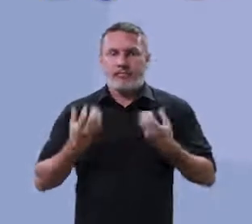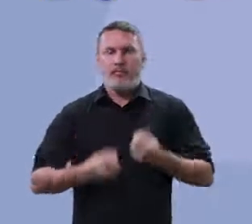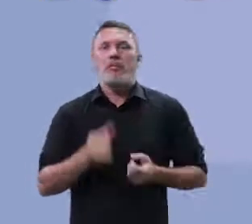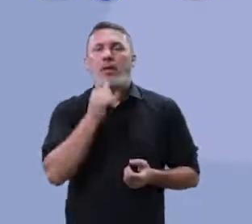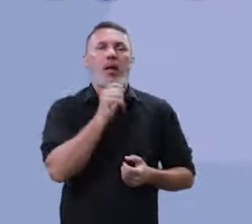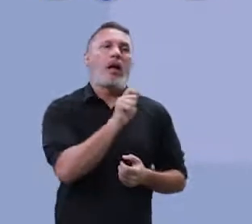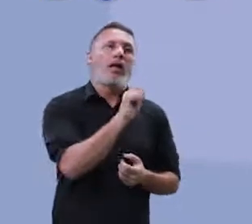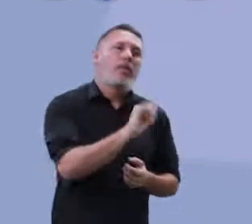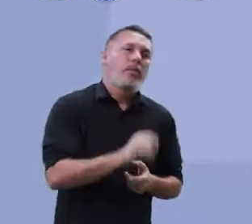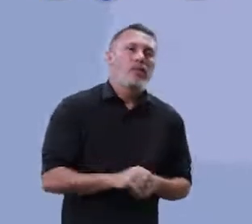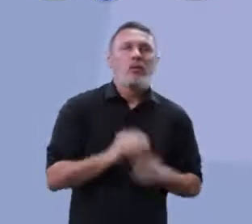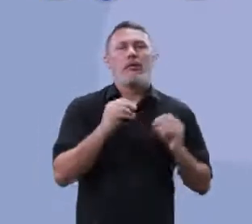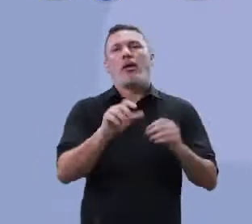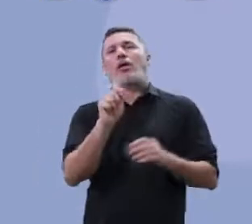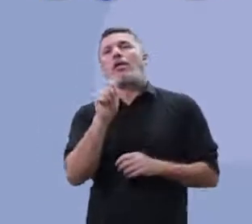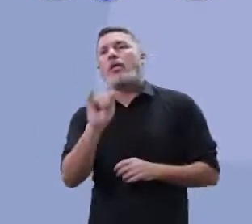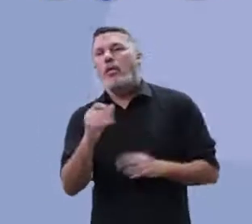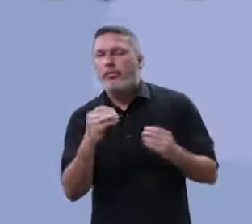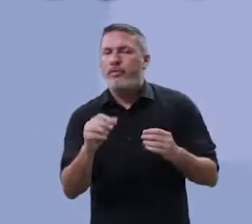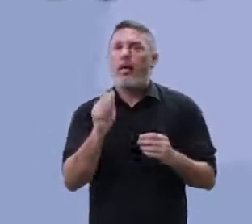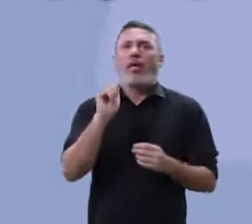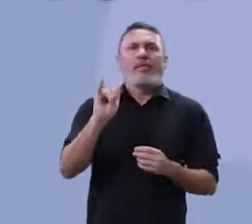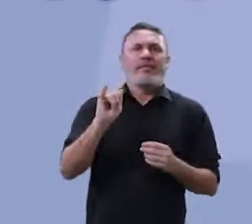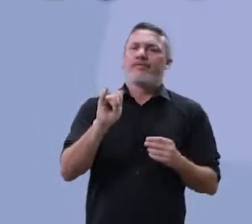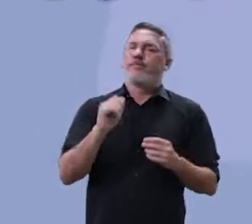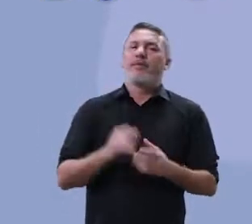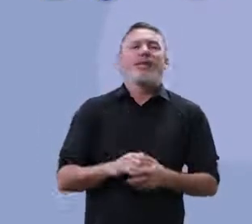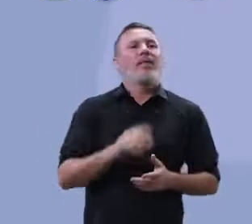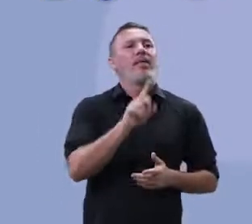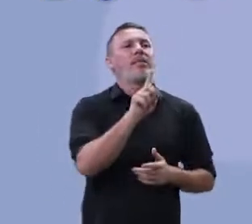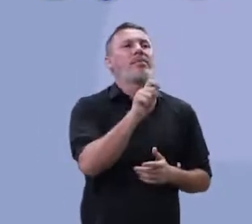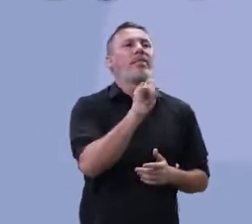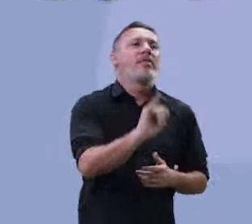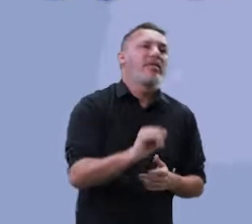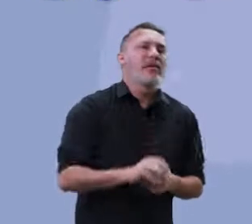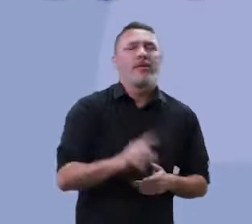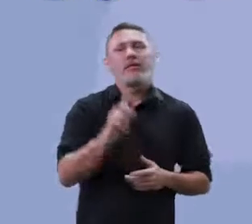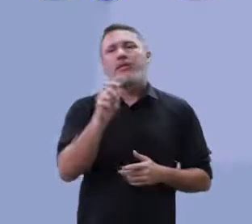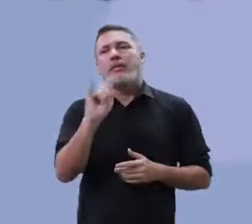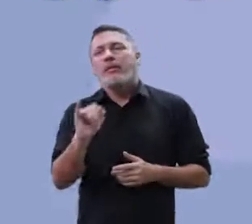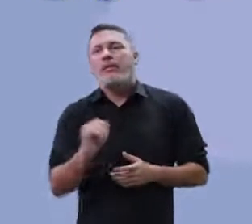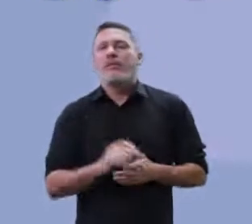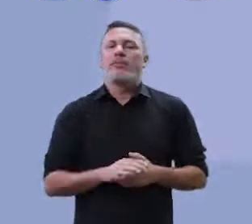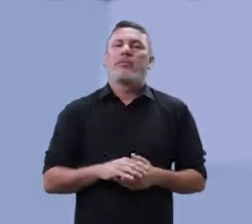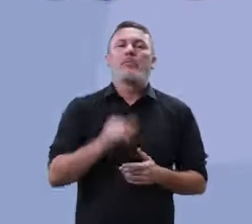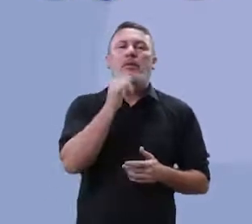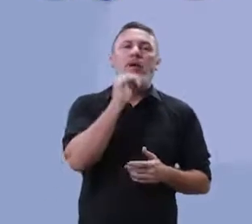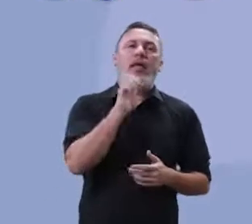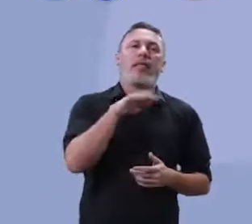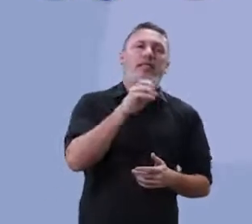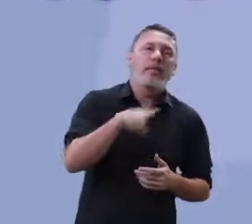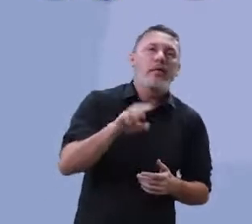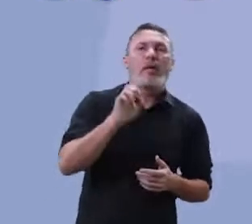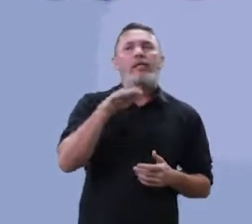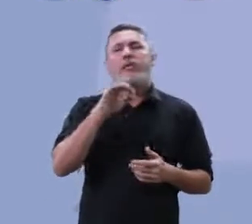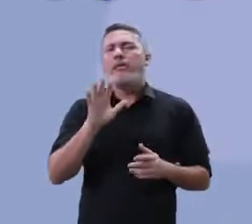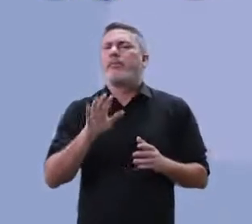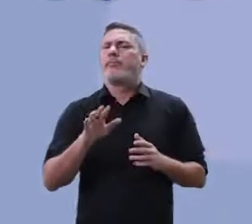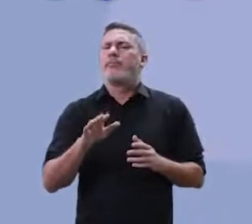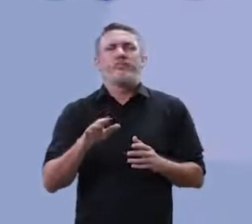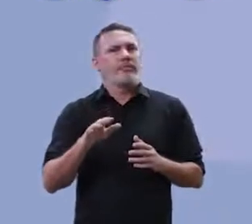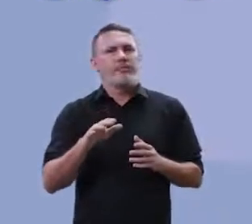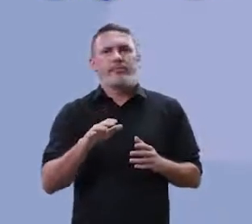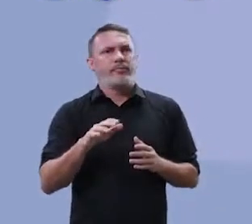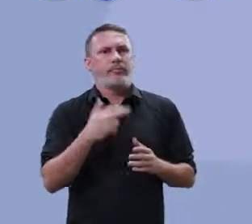alguma o aí, aí, né, não tem como, o daí, o então. Professor, calma aí. Mas o